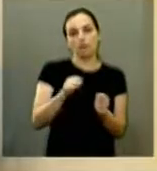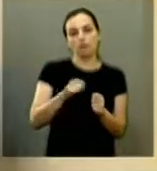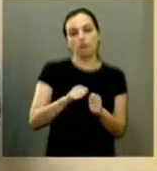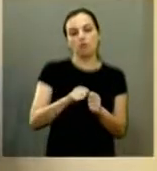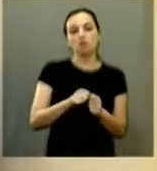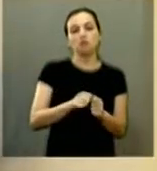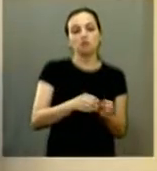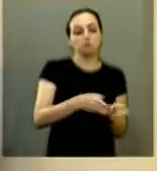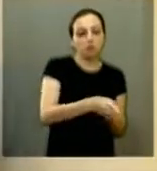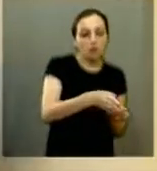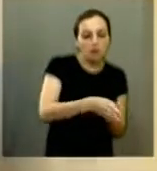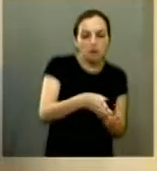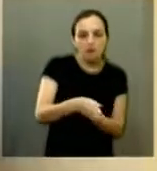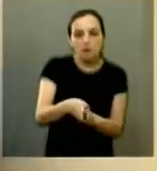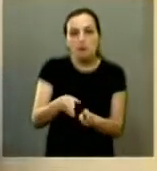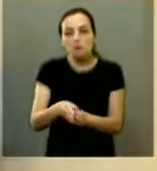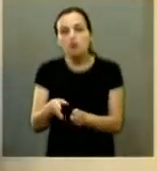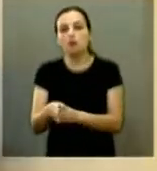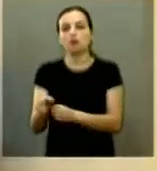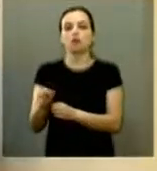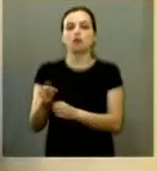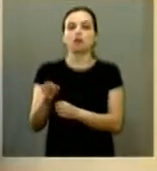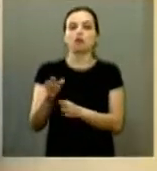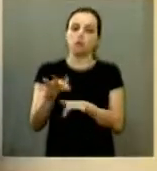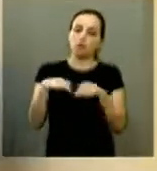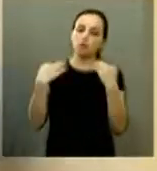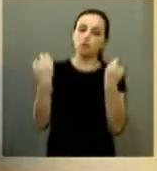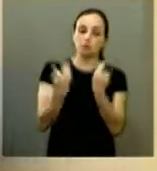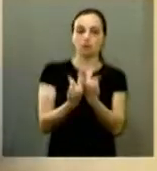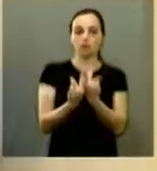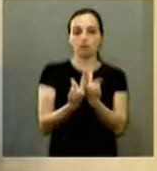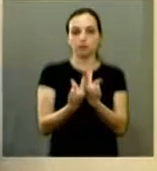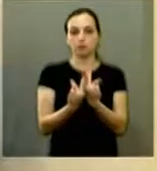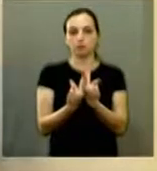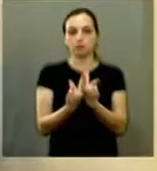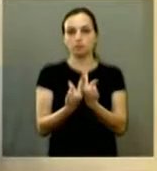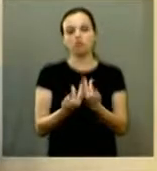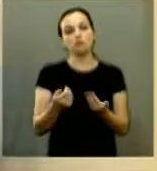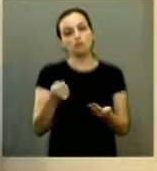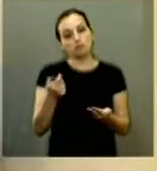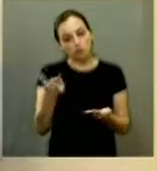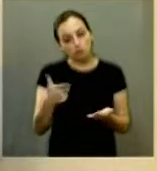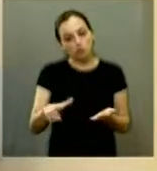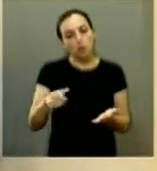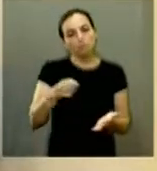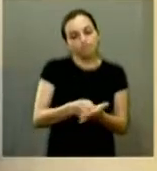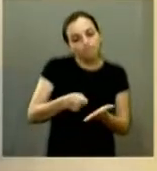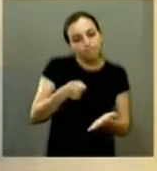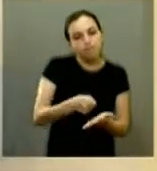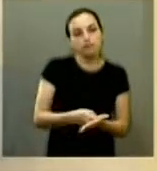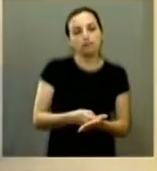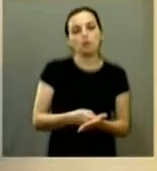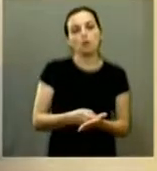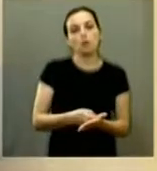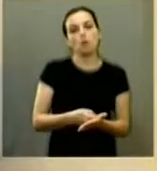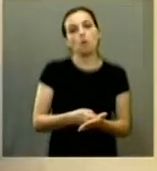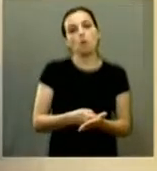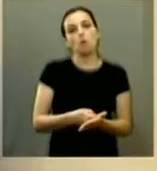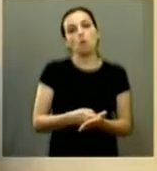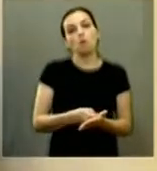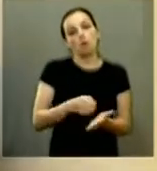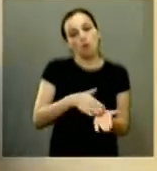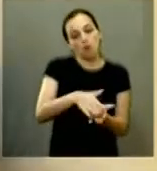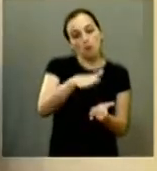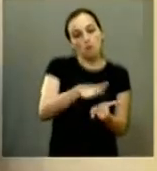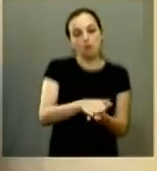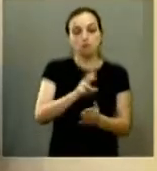encaminhamento uma orientação a essa família persistir no erro pode ser aplicada essa multa de 5 que ela dá